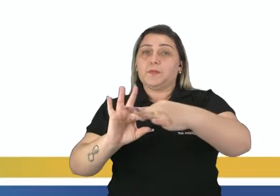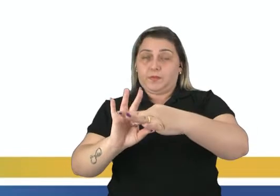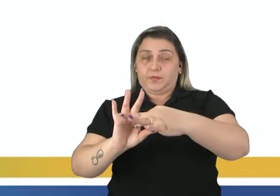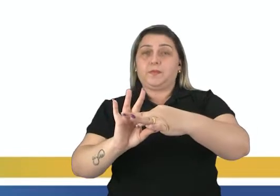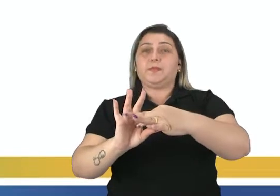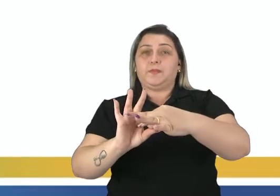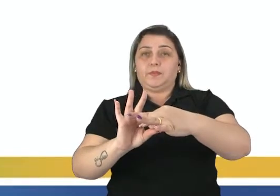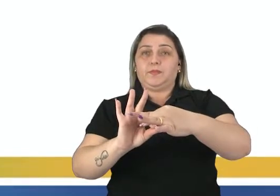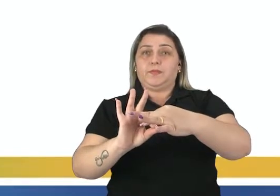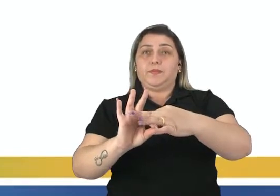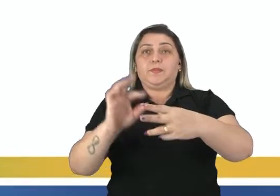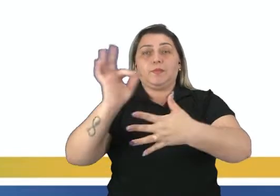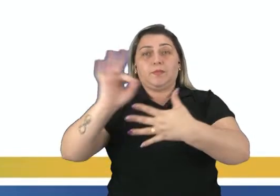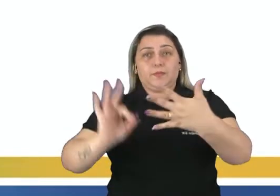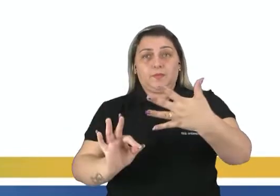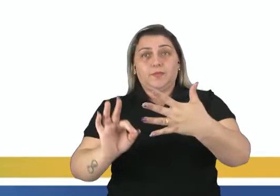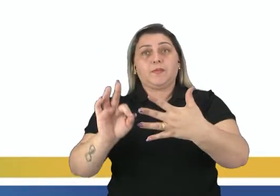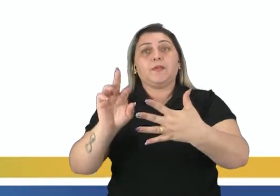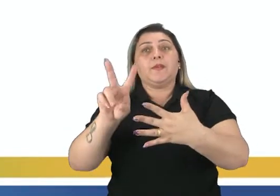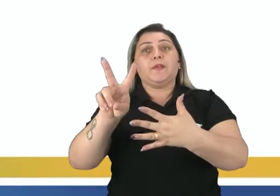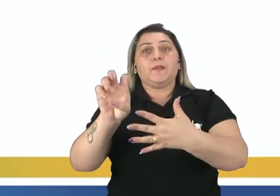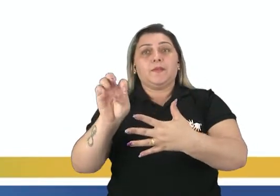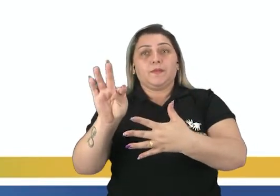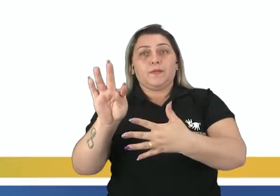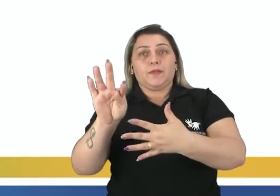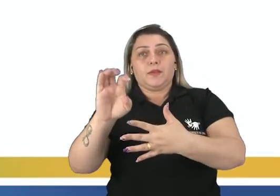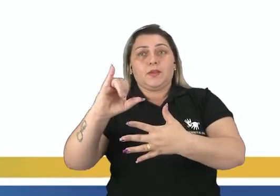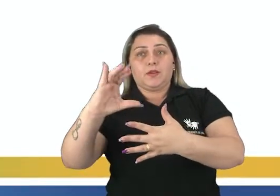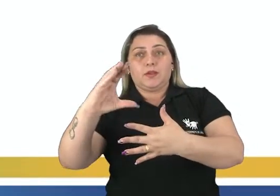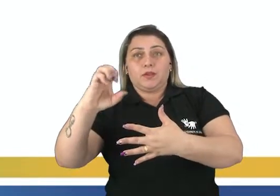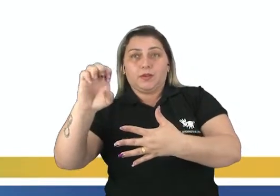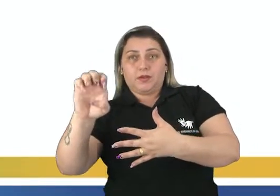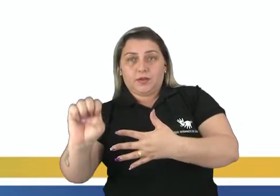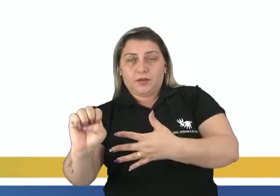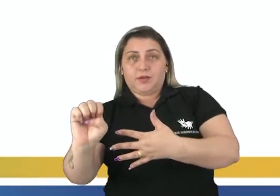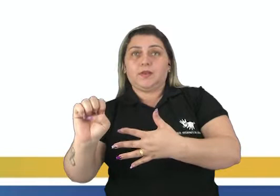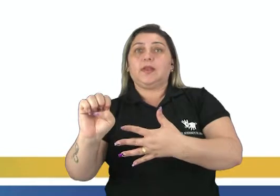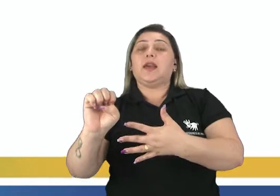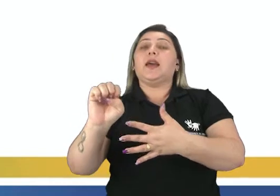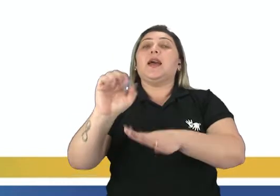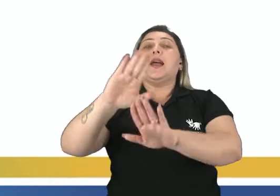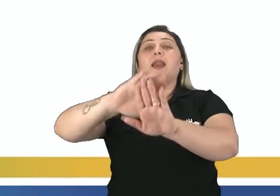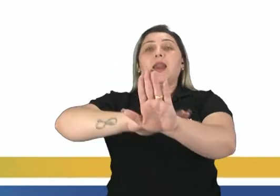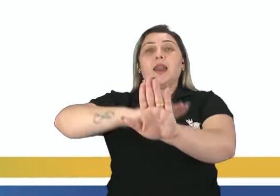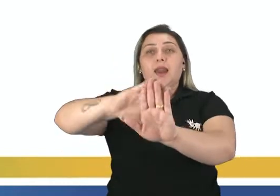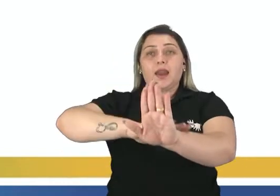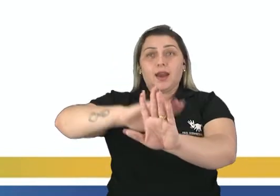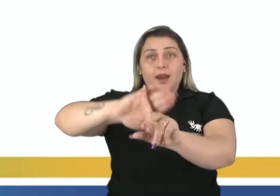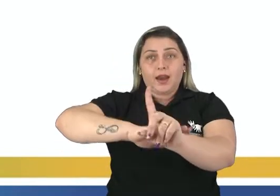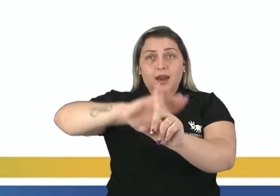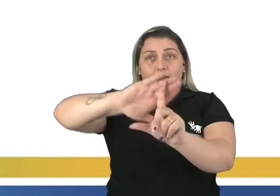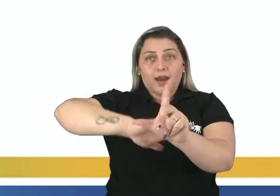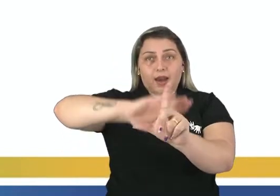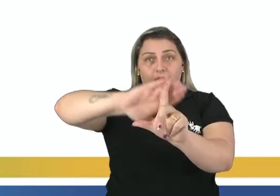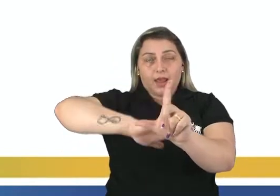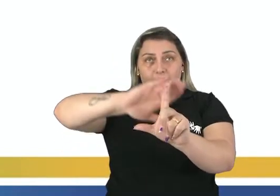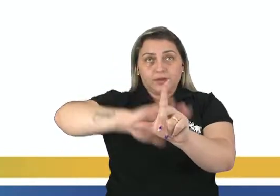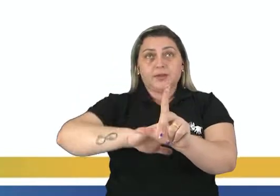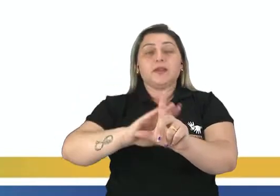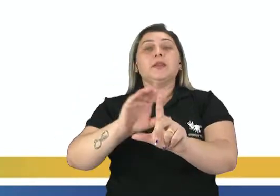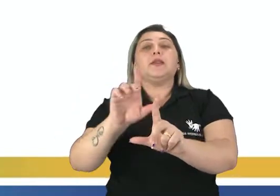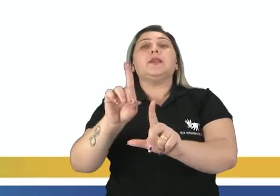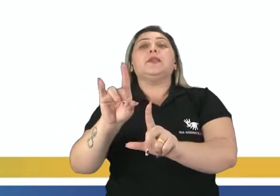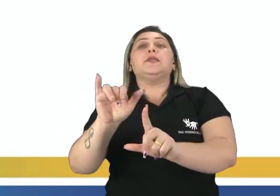os elementos dos polígonos estão os vértices, lados e diagonais. As diagonais de um polígono são